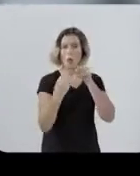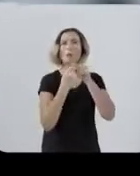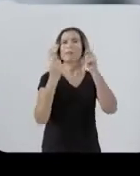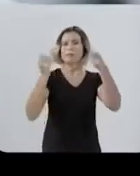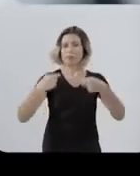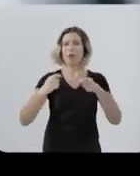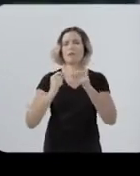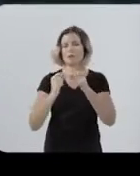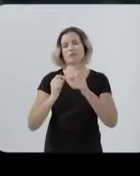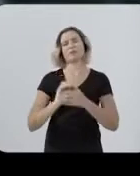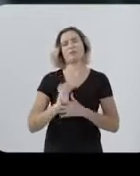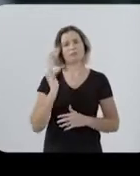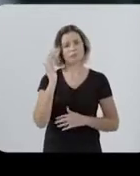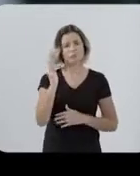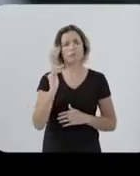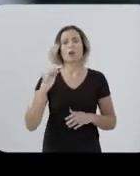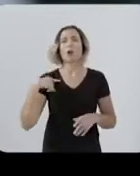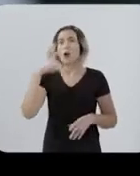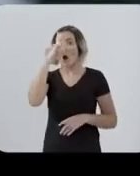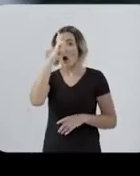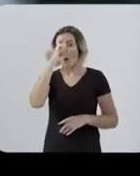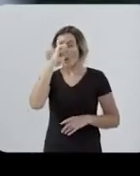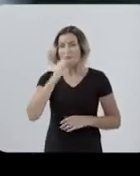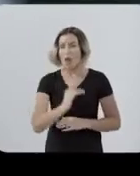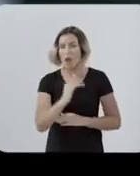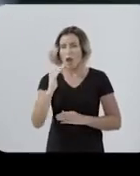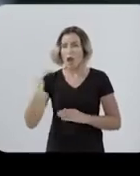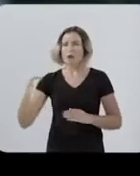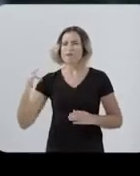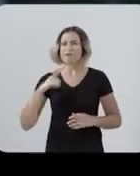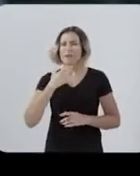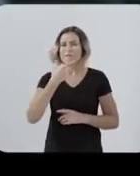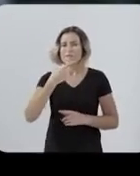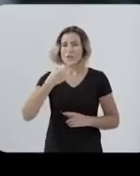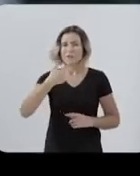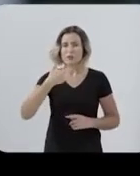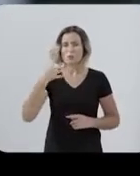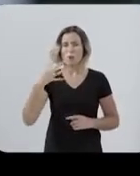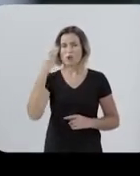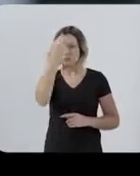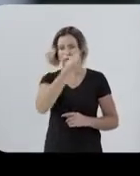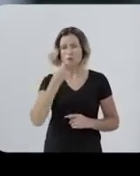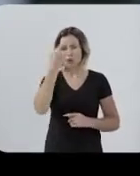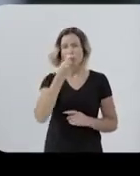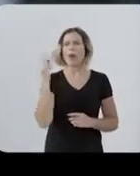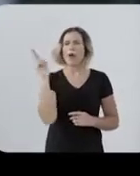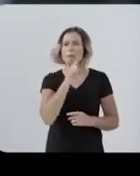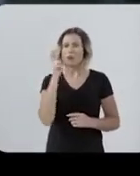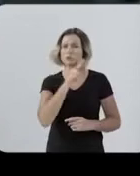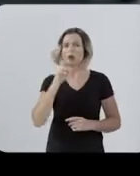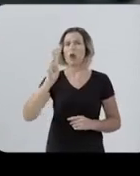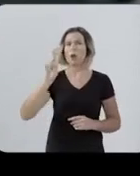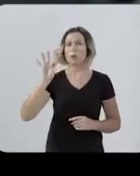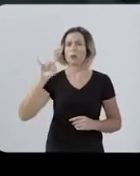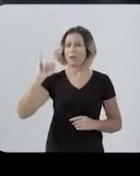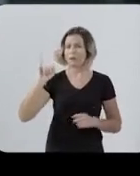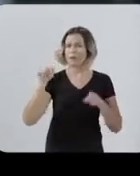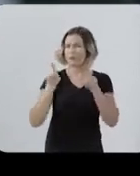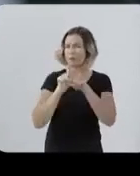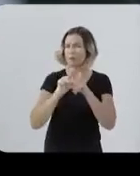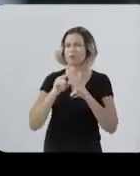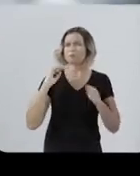dá para ser feito E o Hospital da Criança Ele vai ter o funcionamento 24 horas Com emergência, com UTI Com